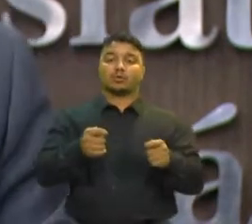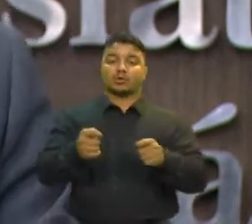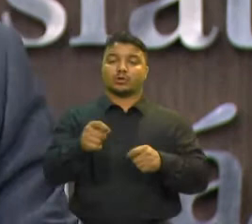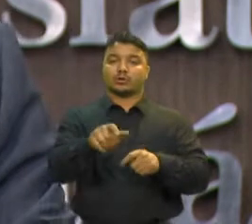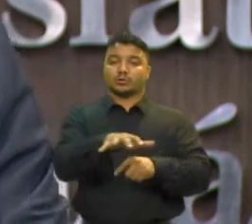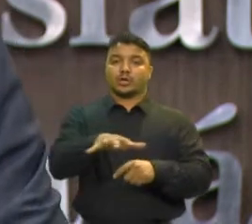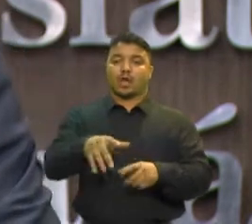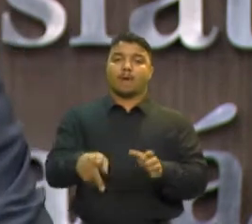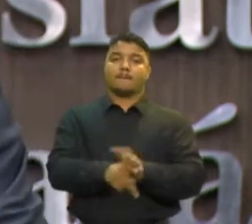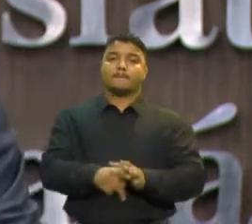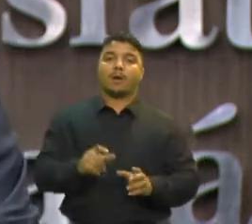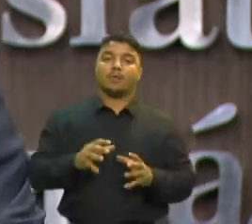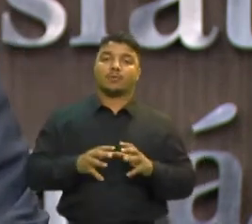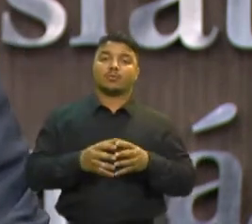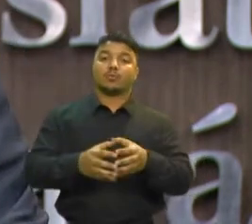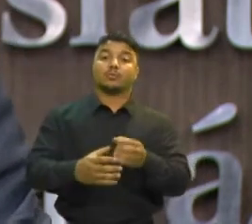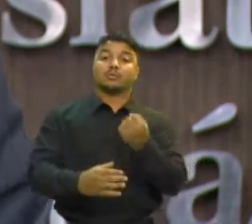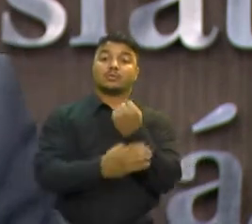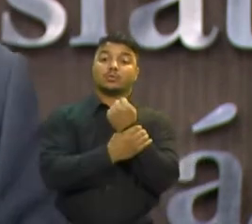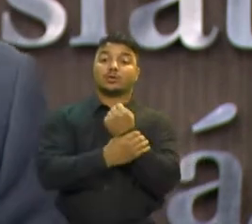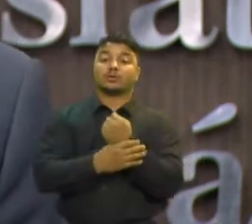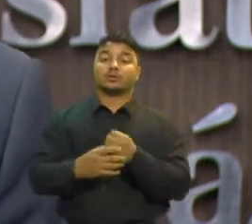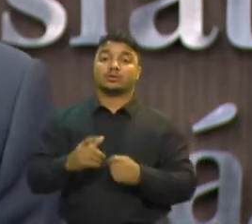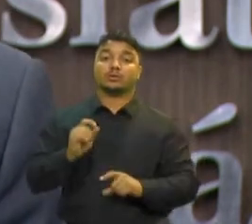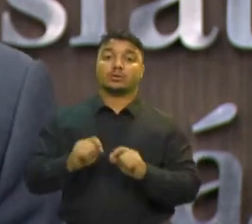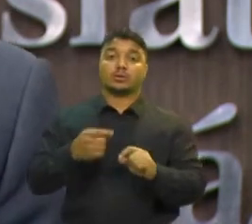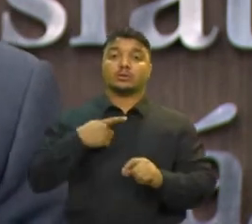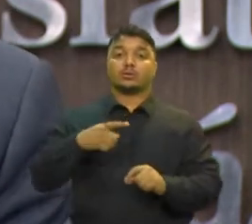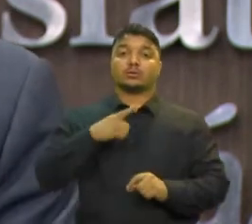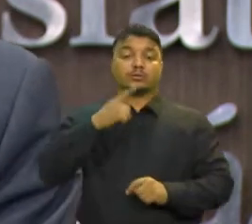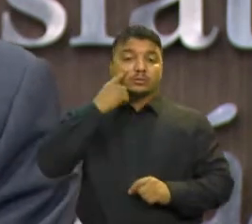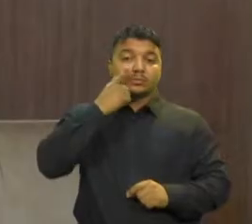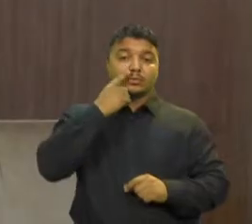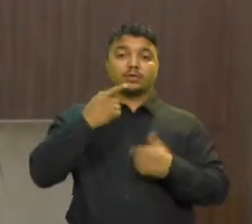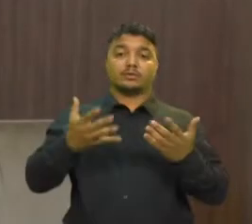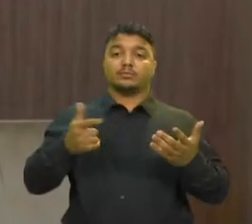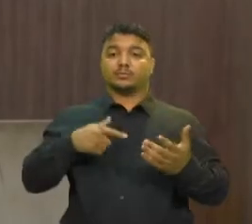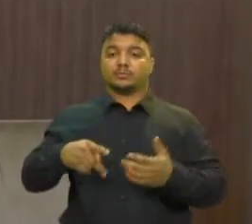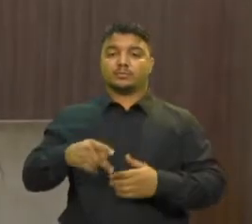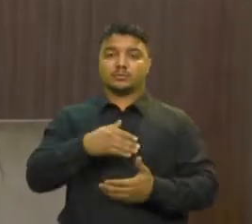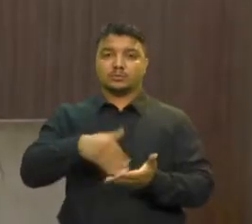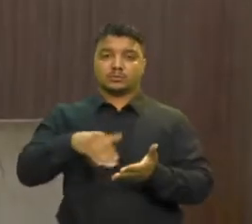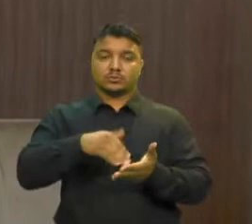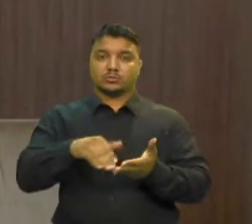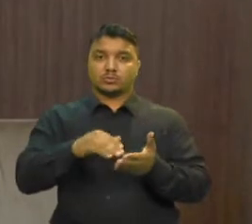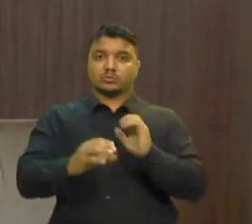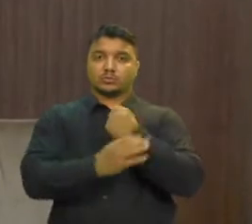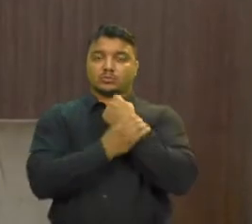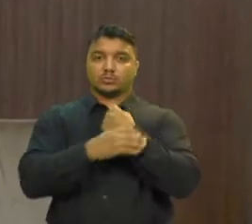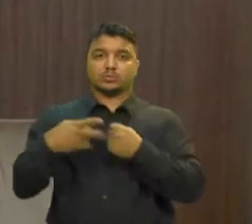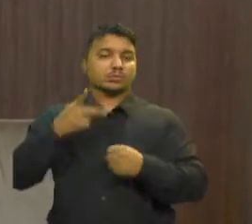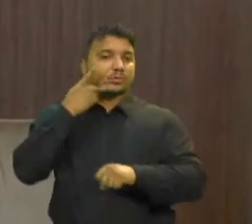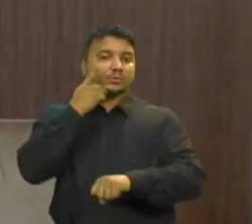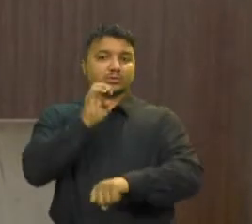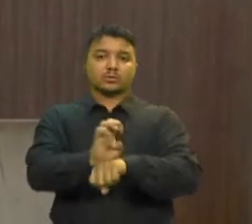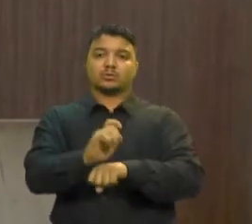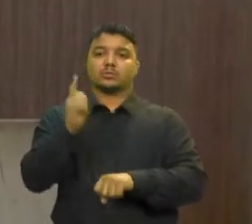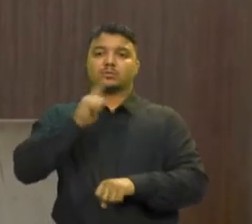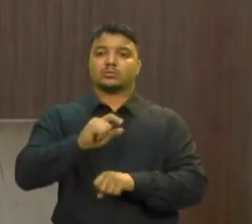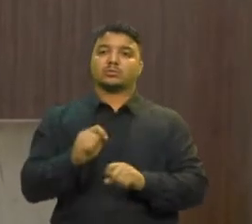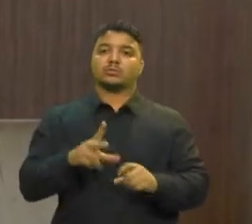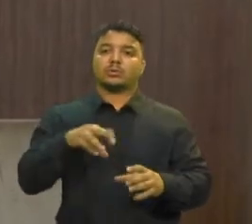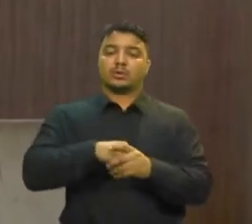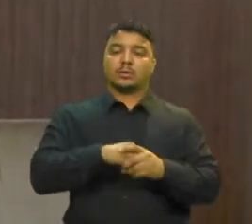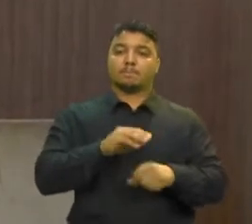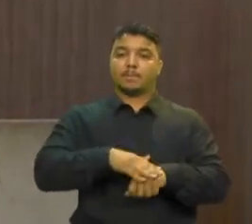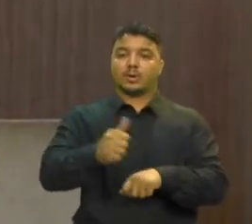Disciplina dos Órgãos de Segurança Pública e Sistema Penitenciário do Estado possibilitando aprimorar a gestão interna